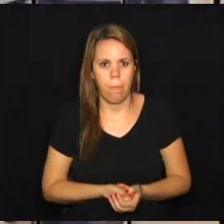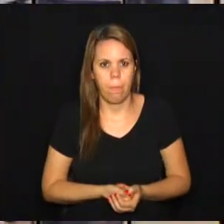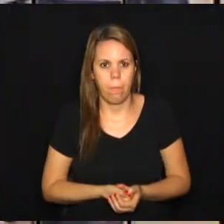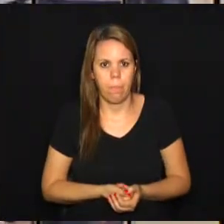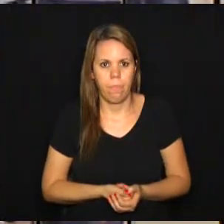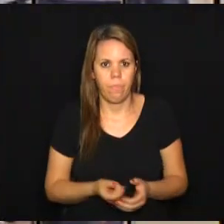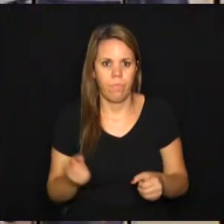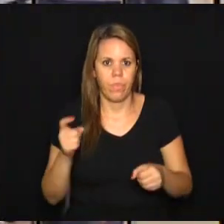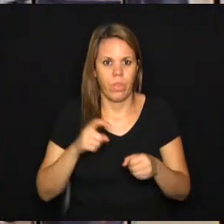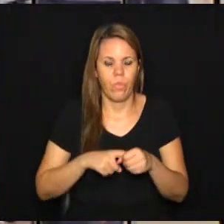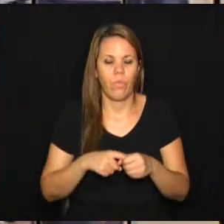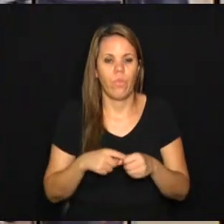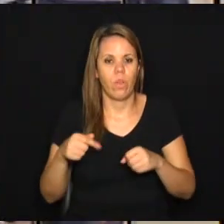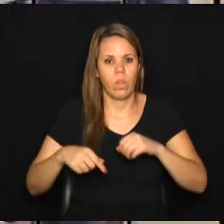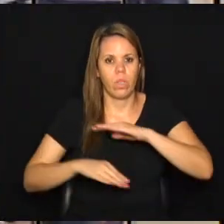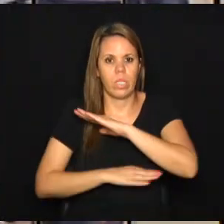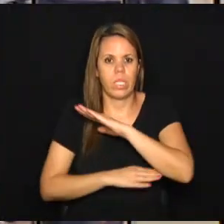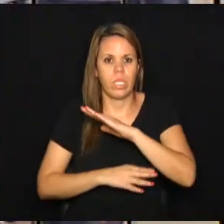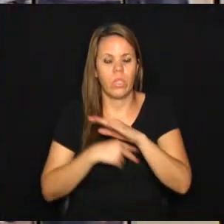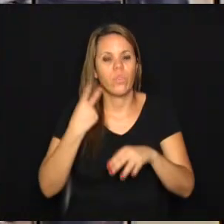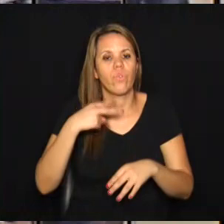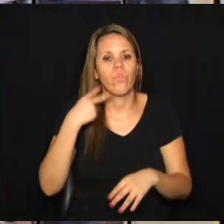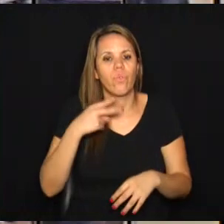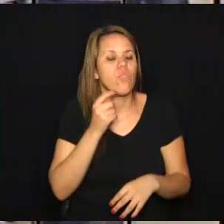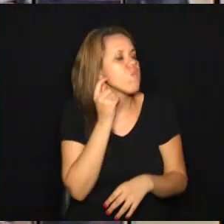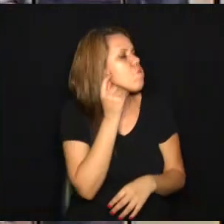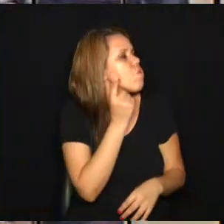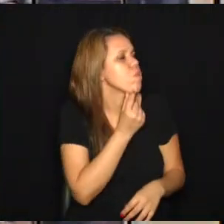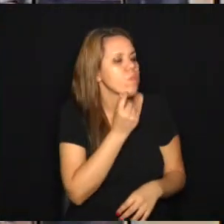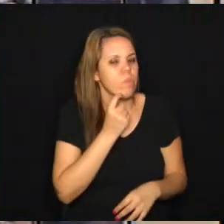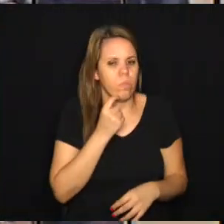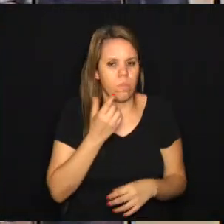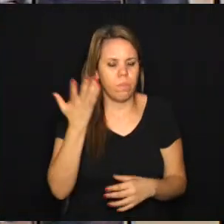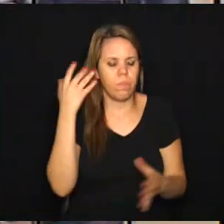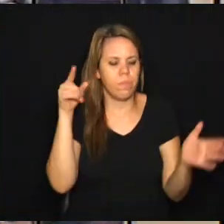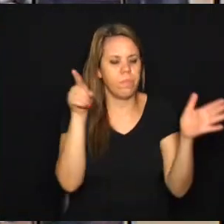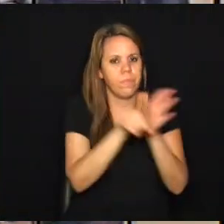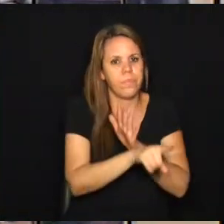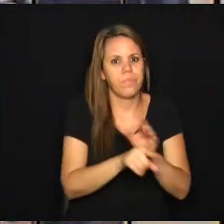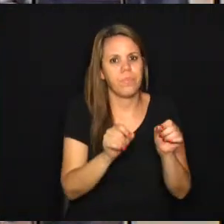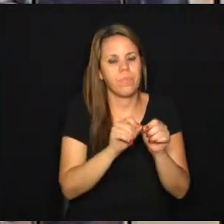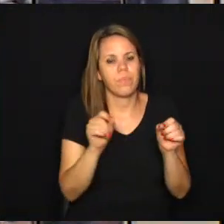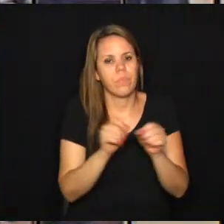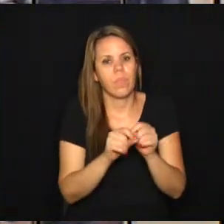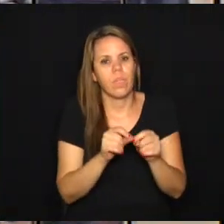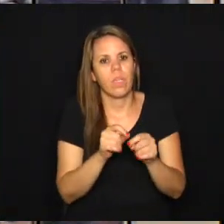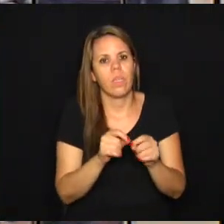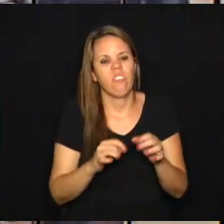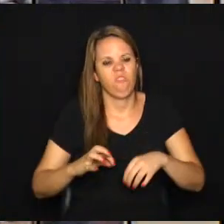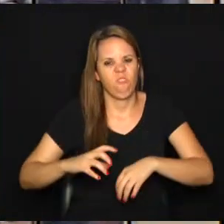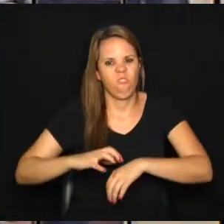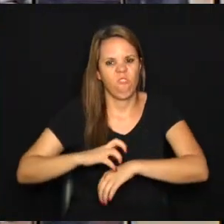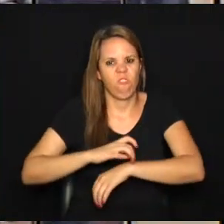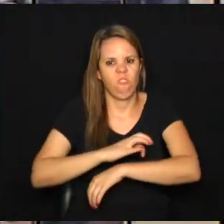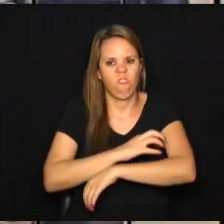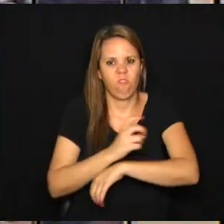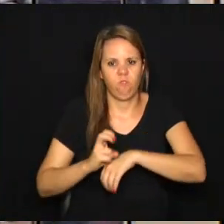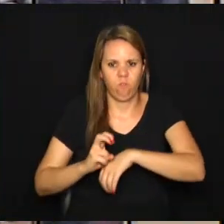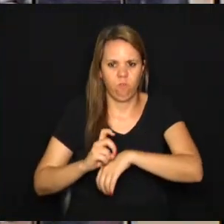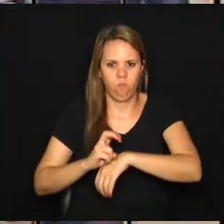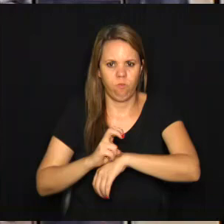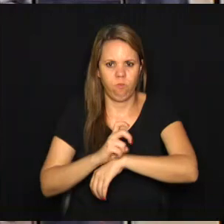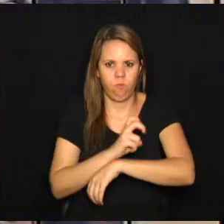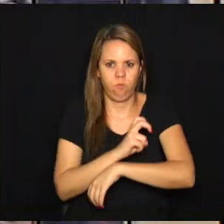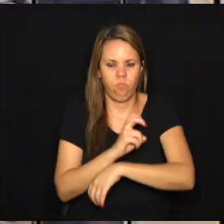Voltando às notícias do Legislativo, o vereador Marcelo Silva questiona a infestação de aranha e escorpião no